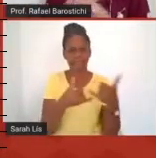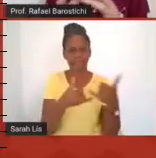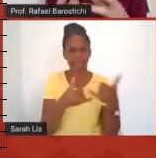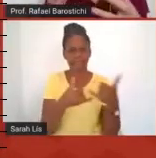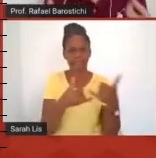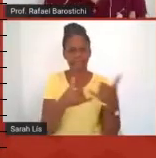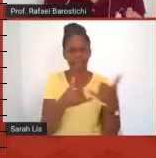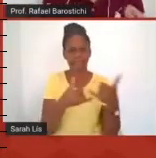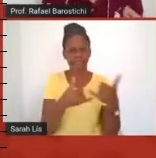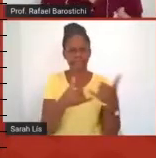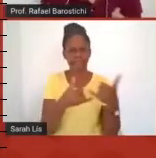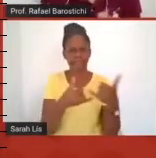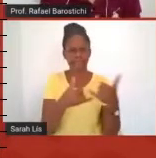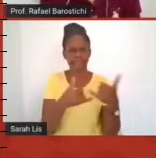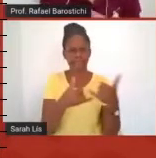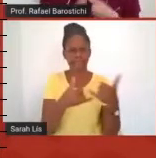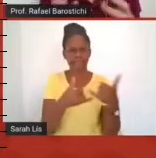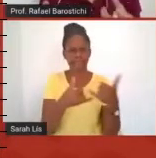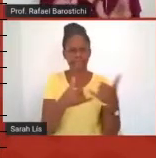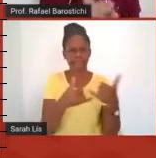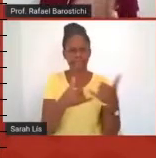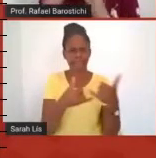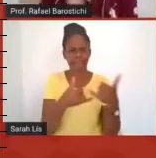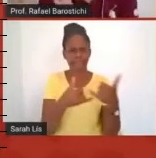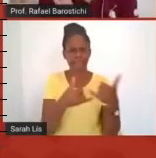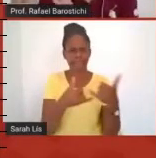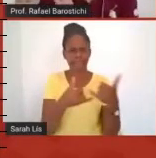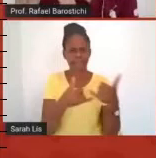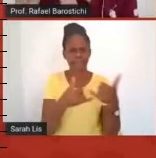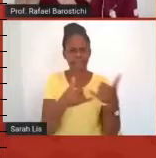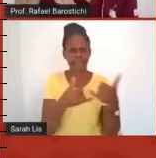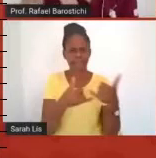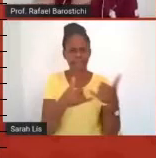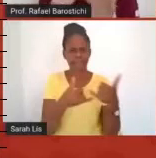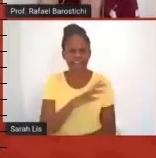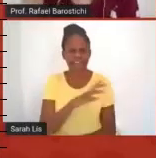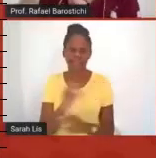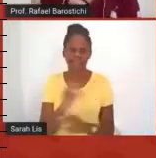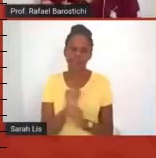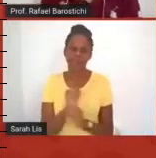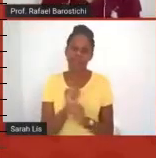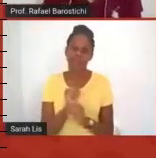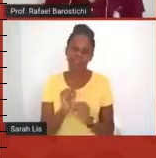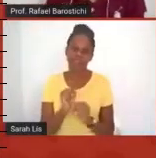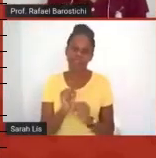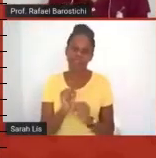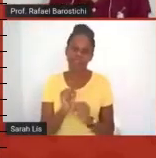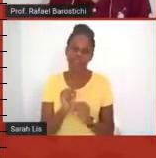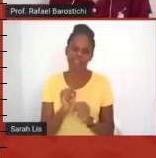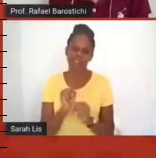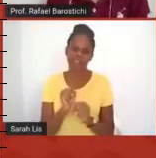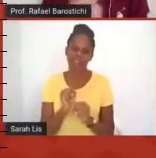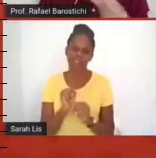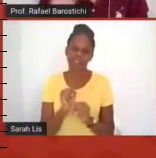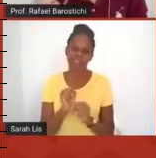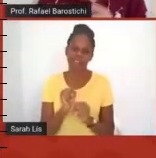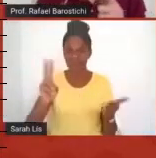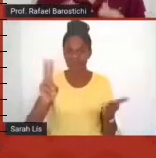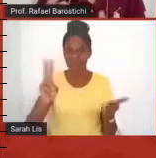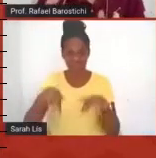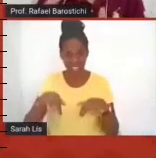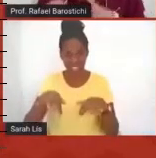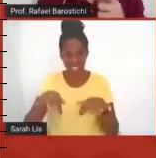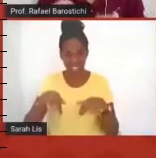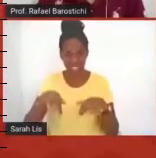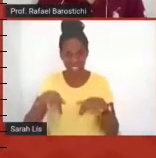simplesmente adoravam o momento, ele sempre era no final da dinâmica, no final da atividade e ele já